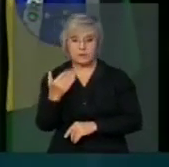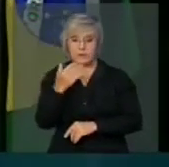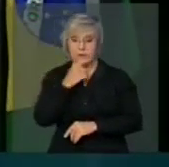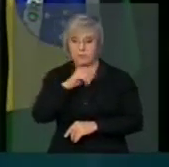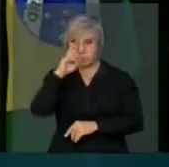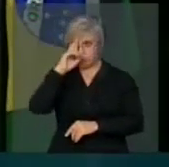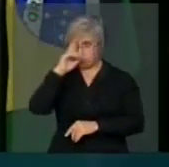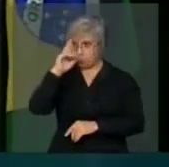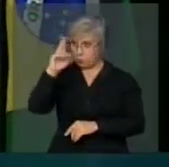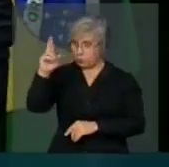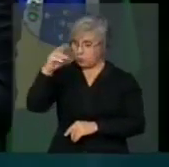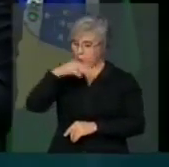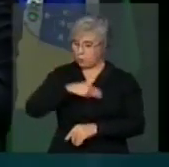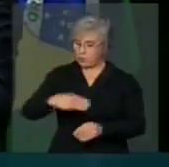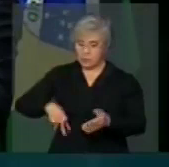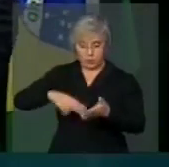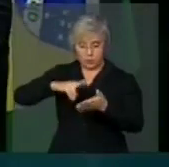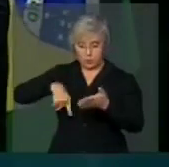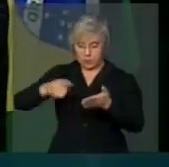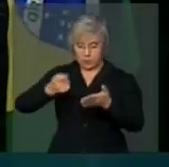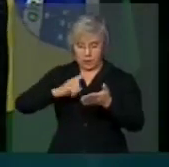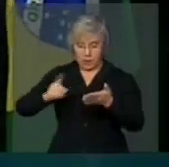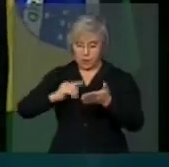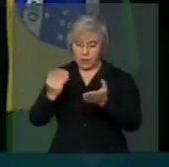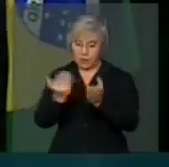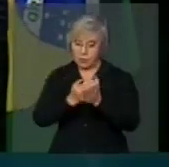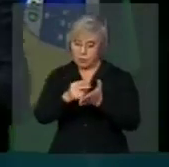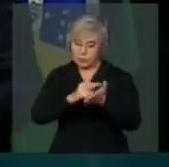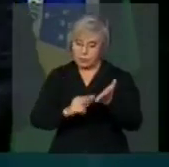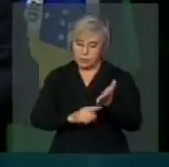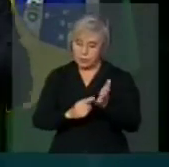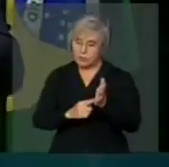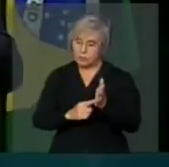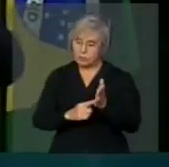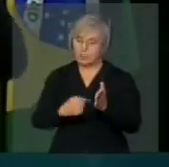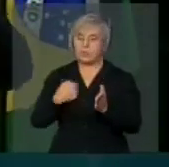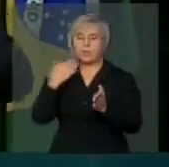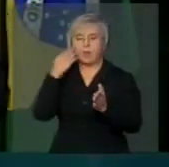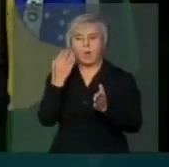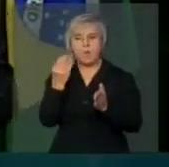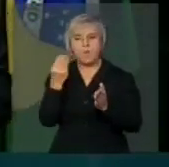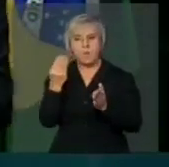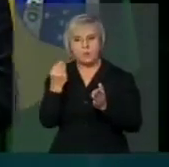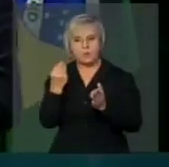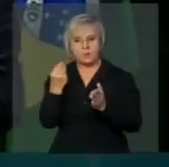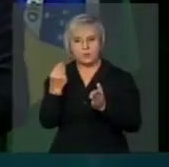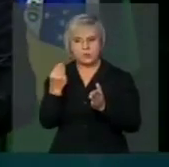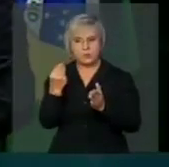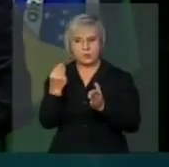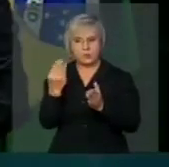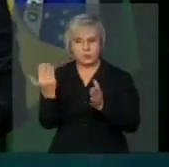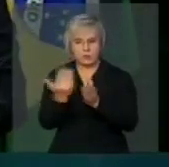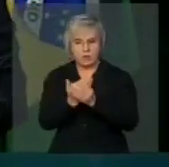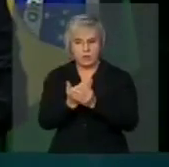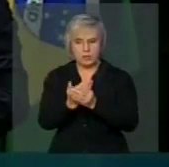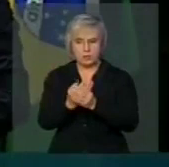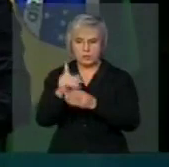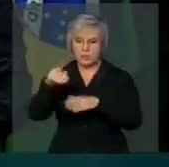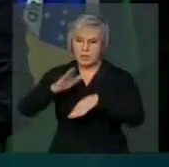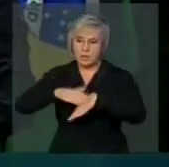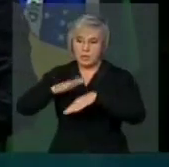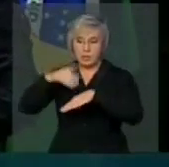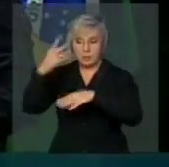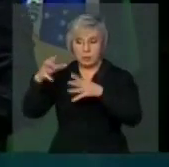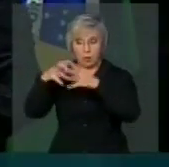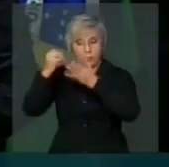o processo que deferiu. A gente sabe que muitos dos processos é feito pela sua assessoria. Esse é mais um